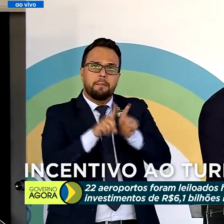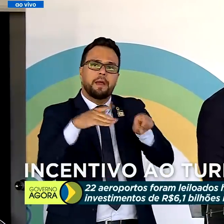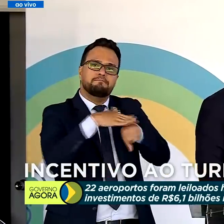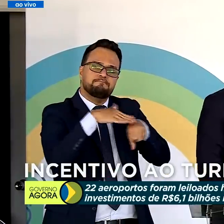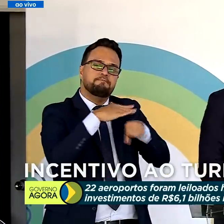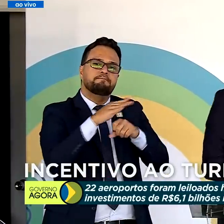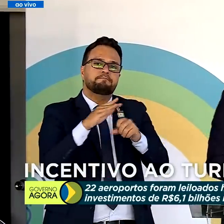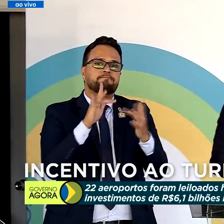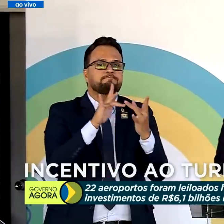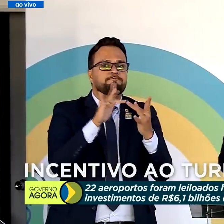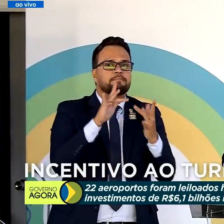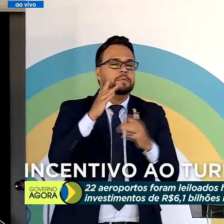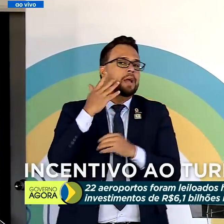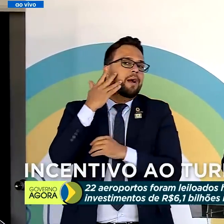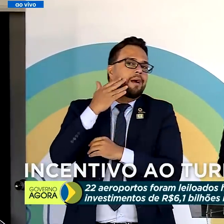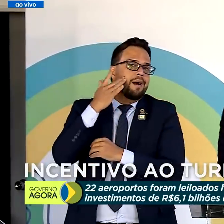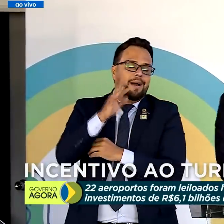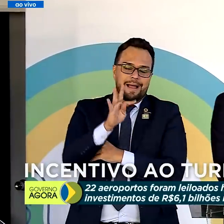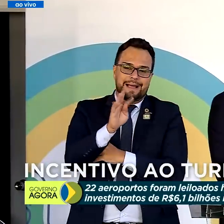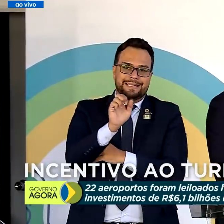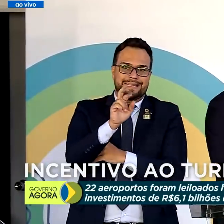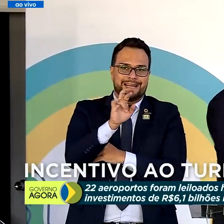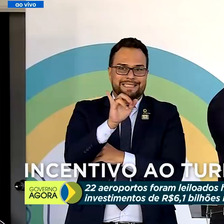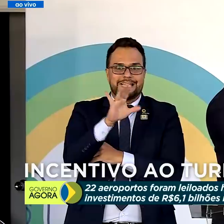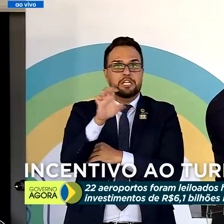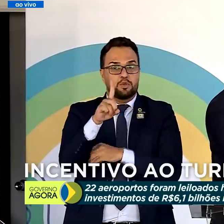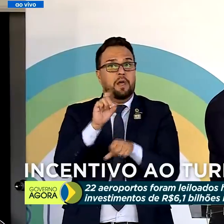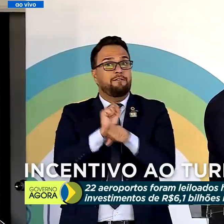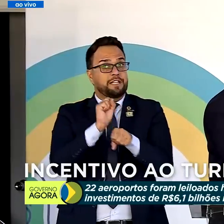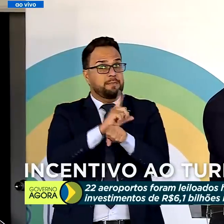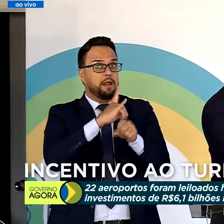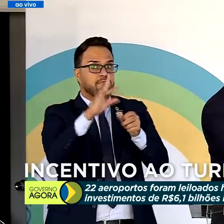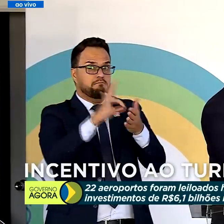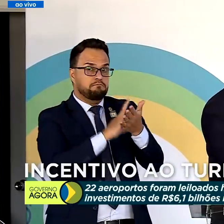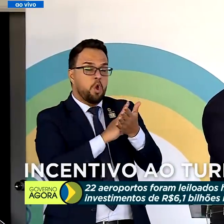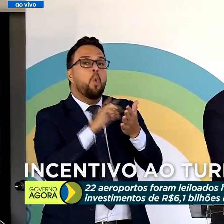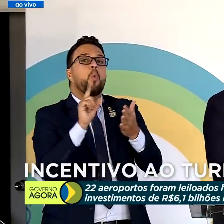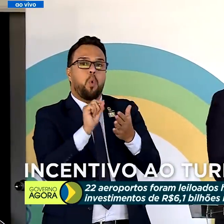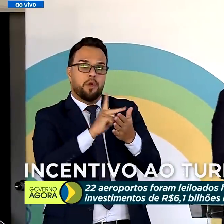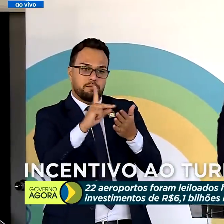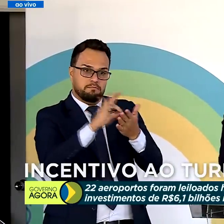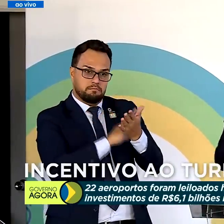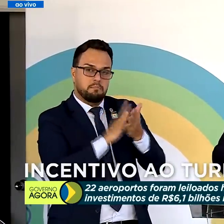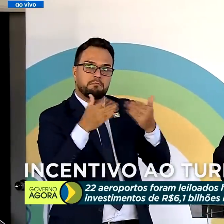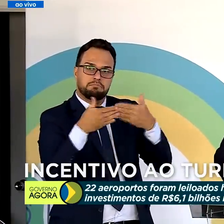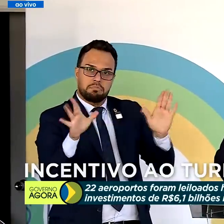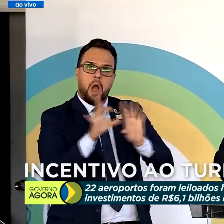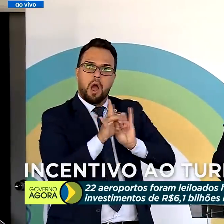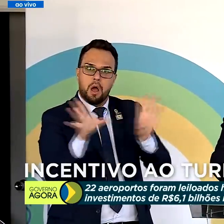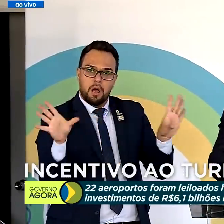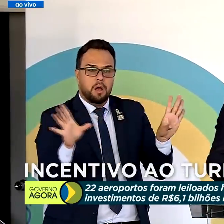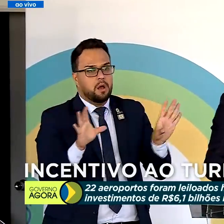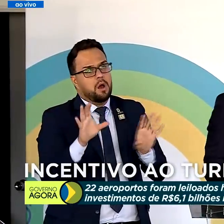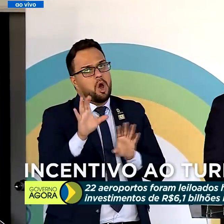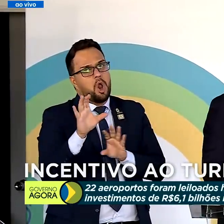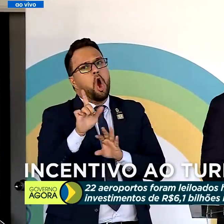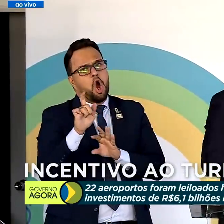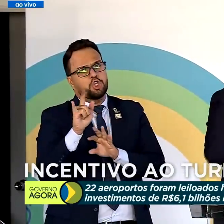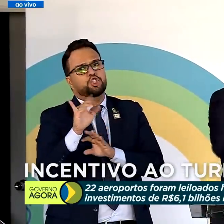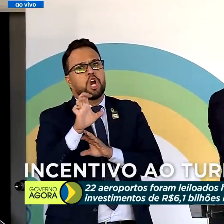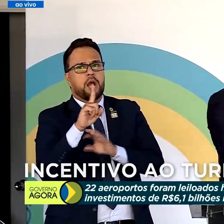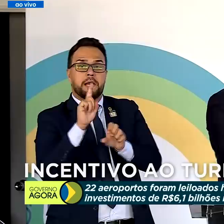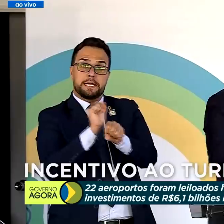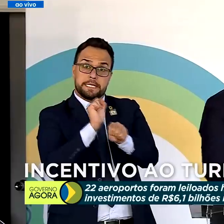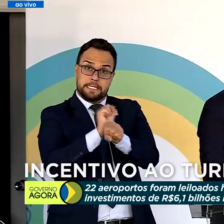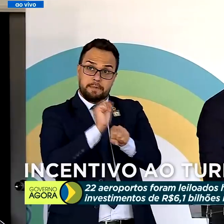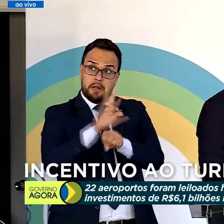princípio, o ministro Tarcísio queria esperar a concessão, que é o que aconteceu hoje, coincidentemente, por uma razão lógica. Olha, vamos esperar